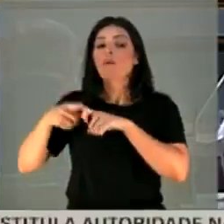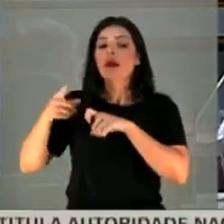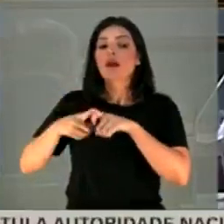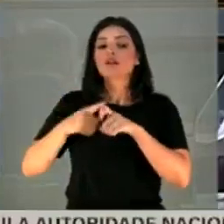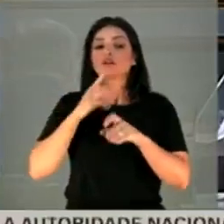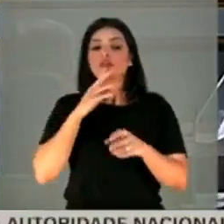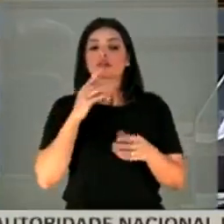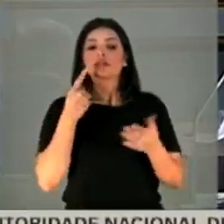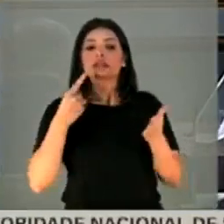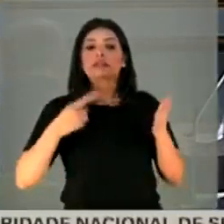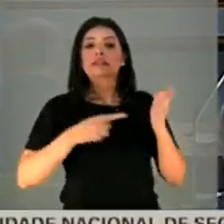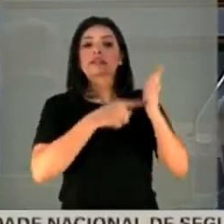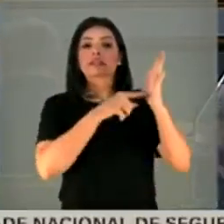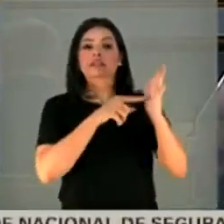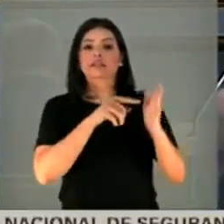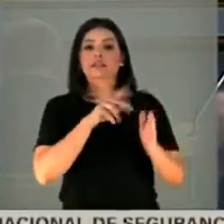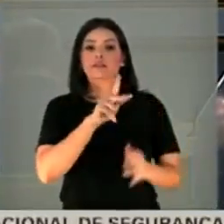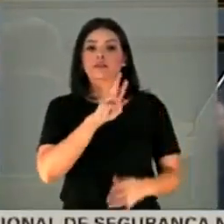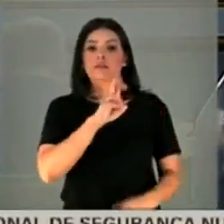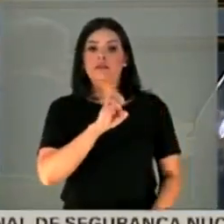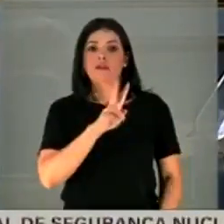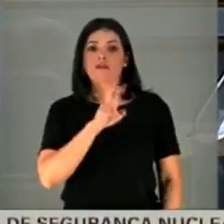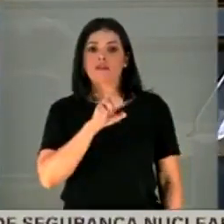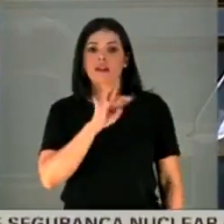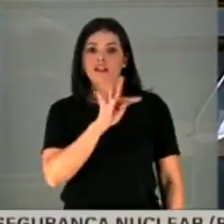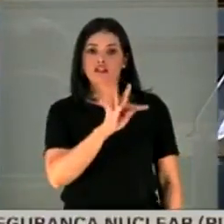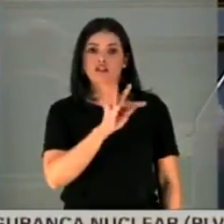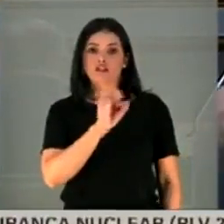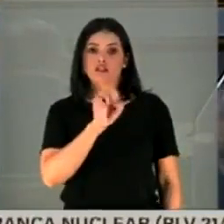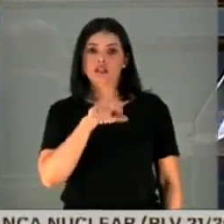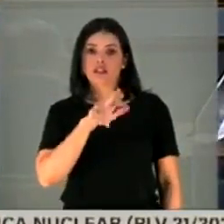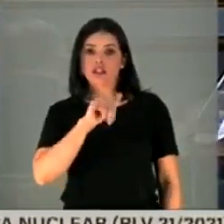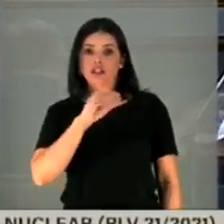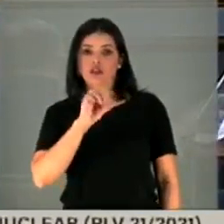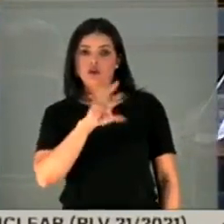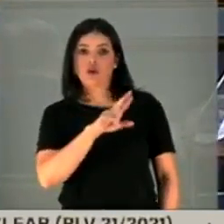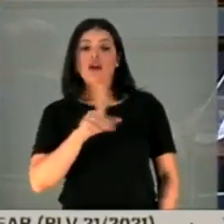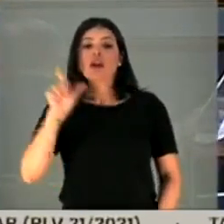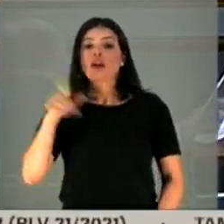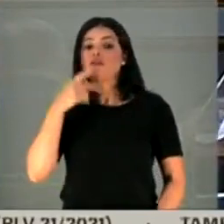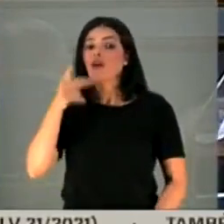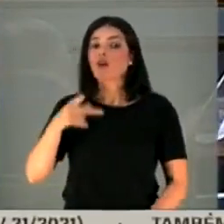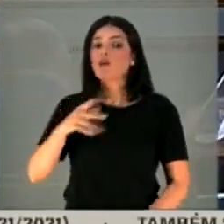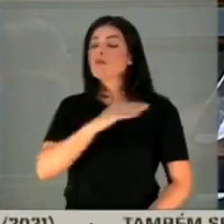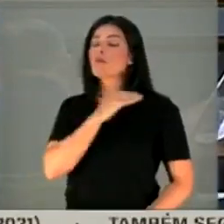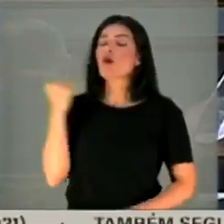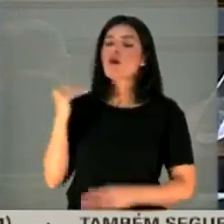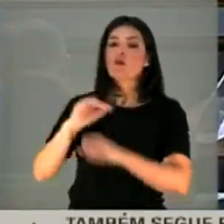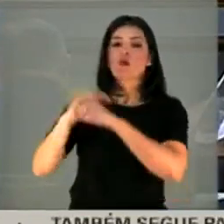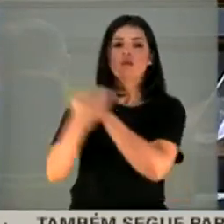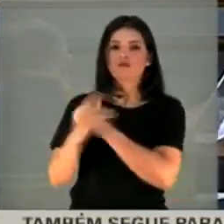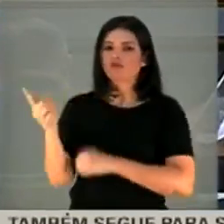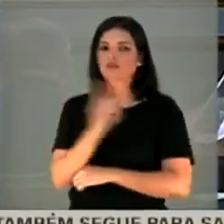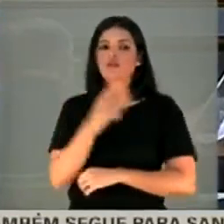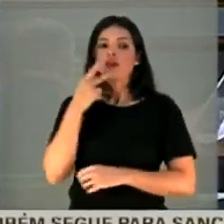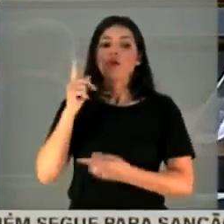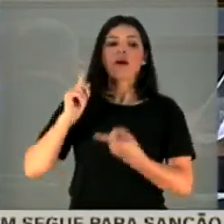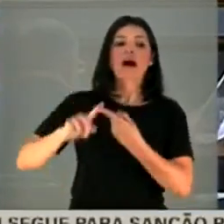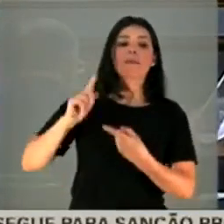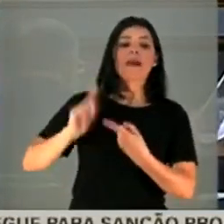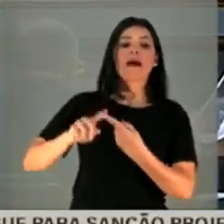sênior. Afirma que o doutor Young não morreu de Covid e faz ameaças ao